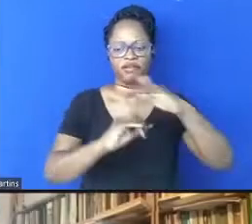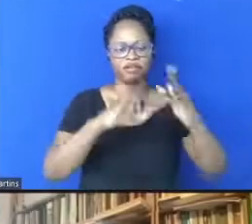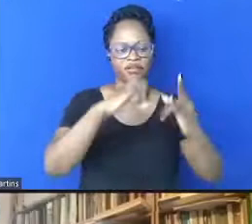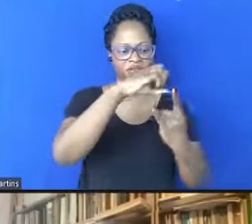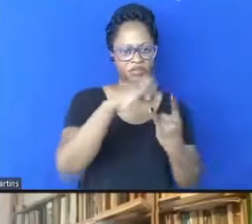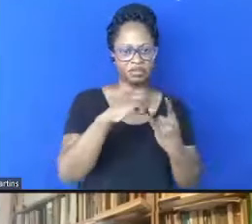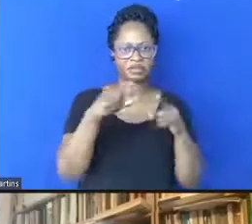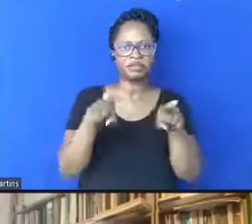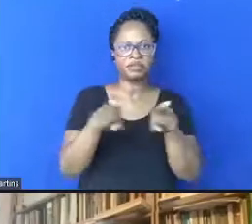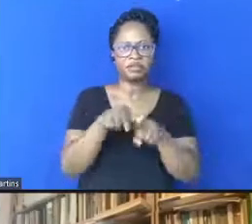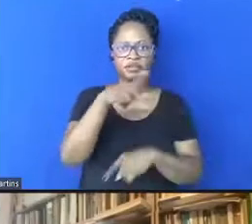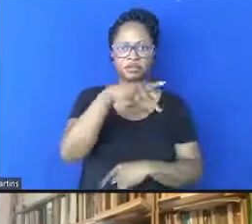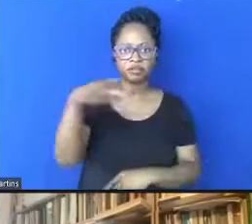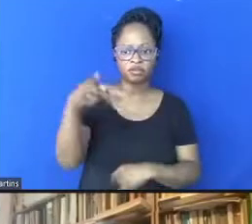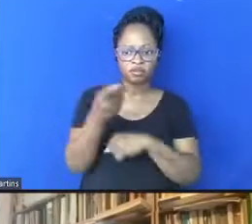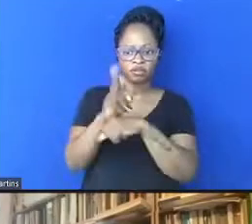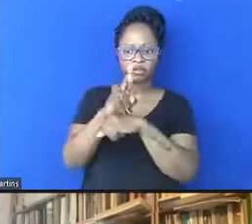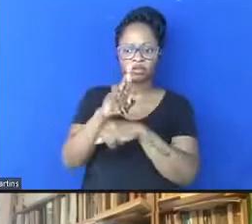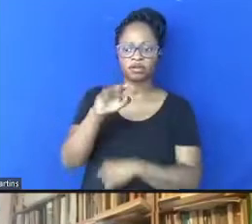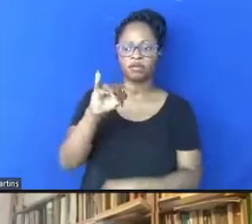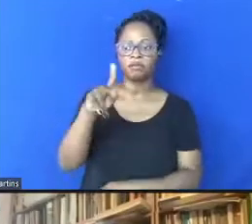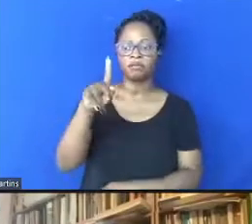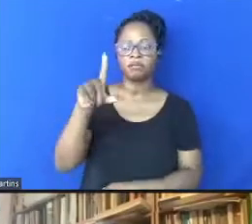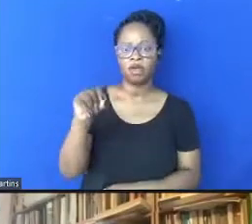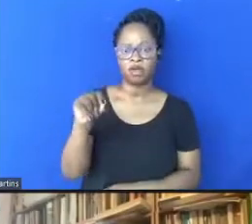o professor Dr. Paulo Luz, pessoa